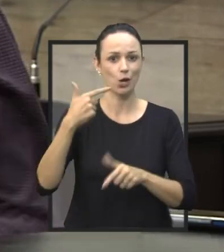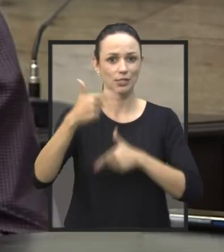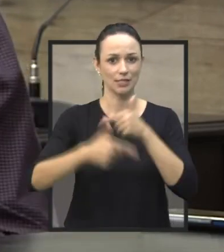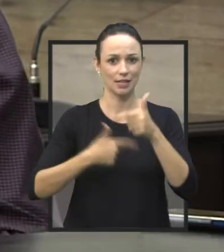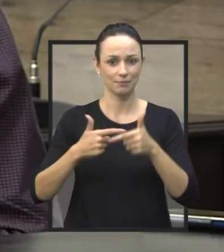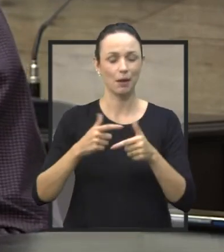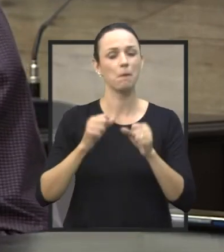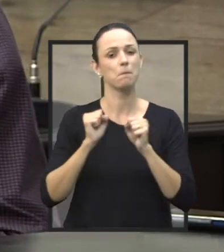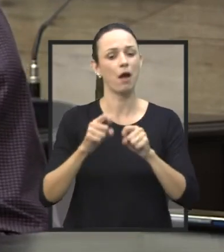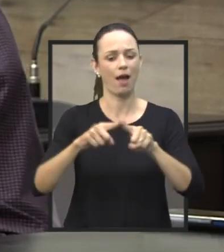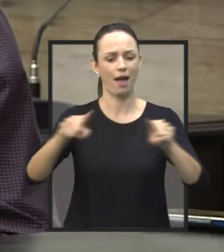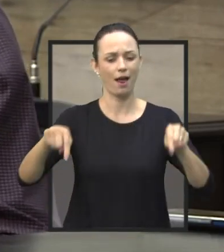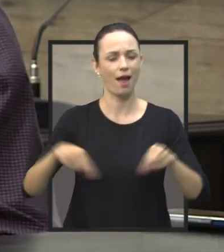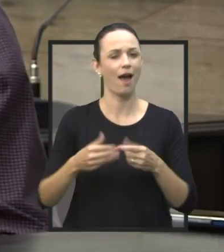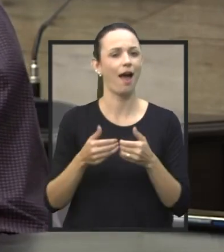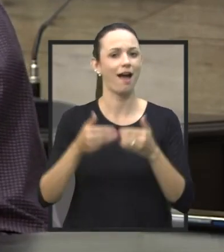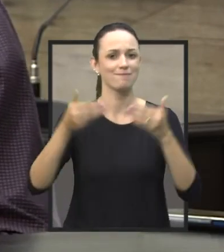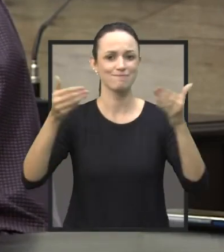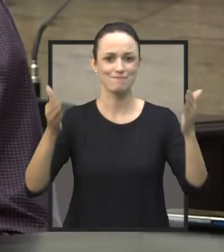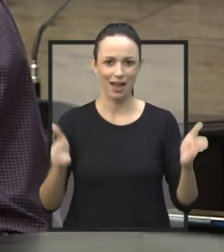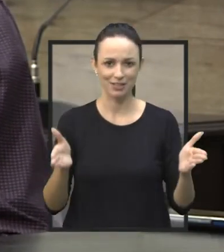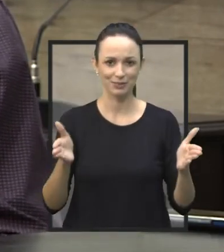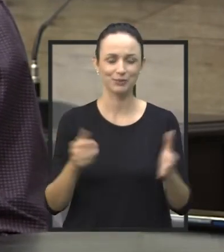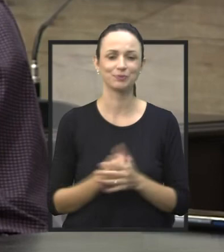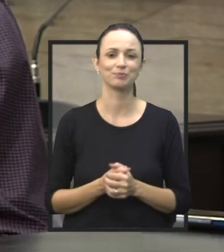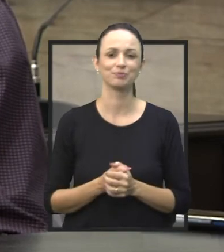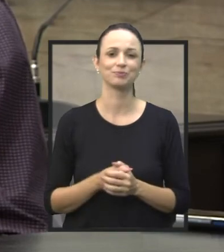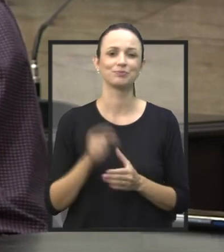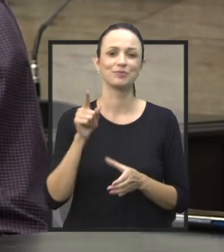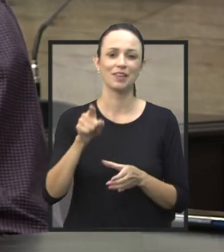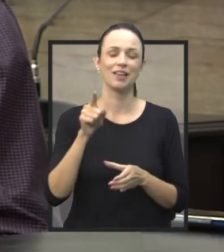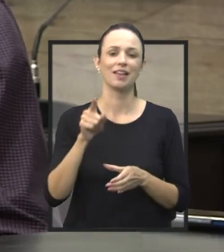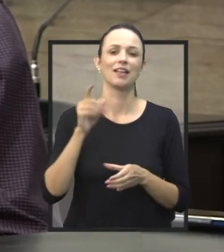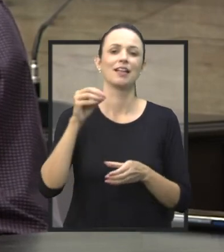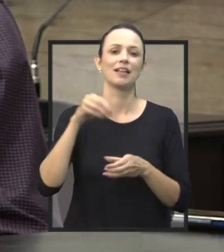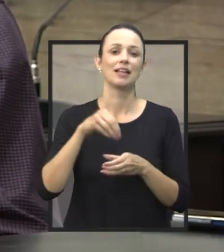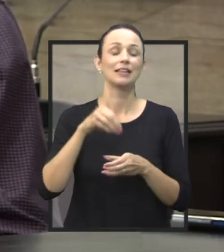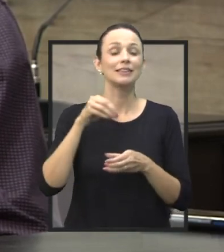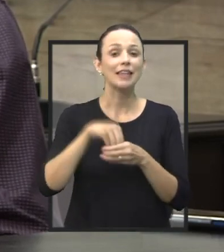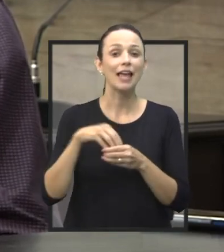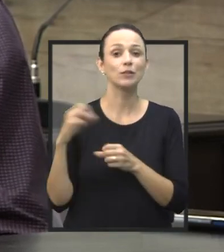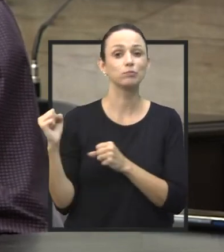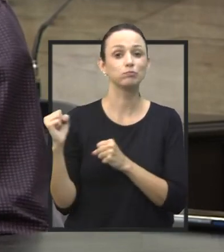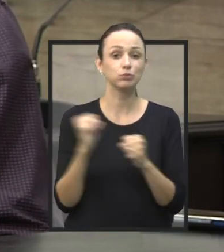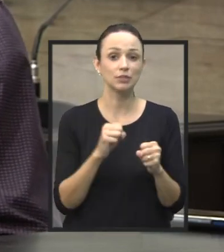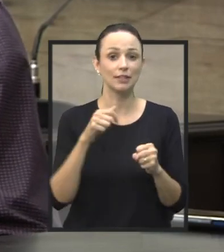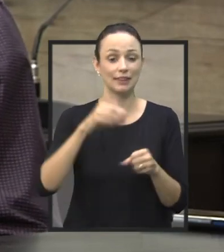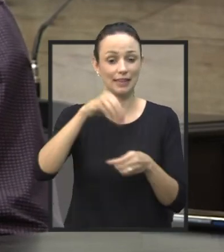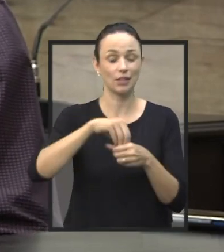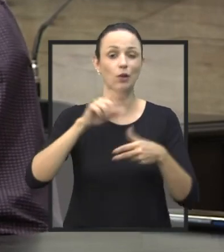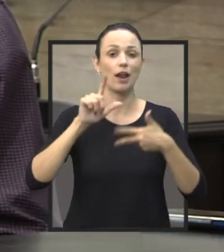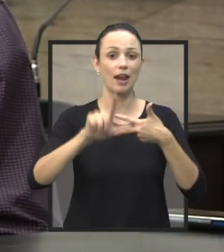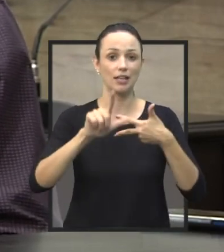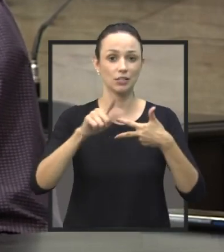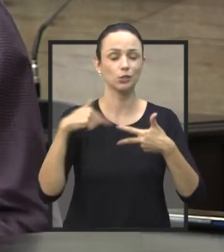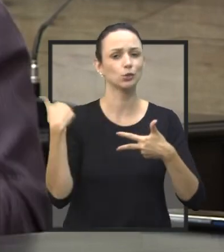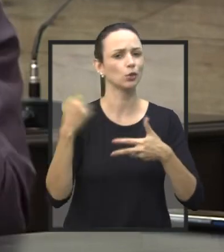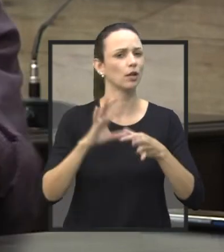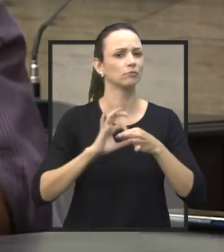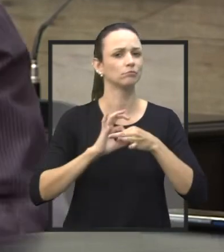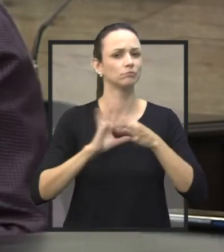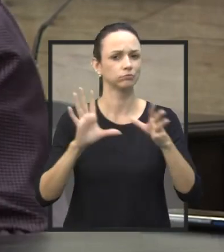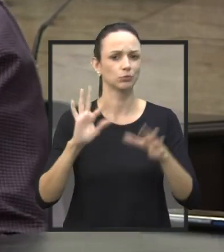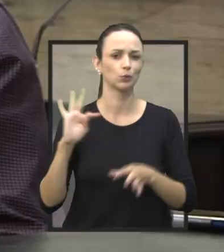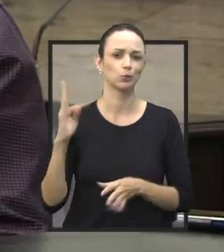gabinete está de portas abertas. Dentro daquilo que é possível para o Legislativo, nós estamos à disposição